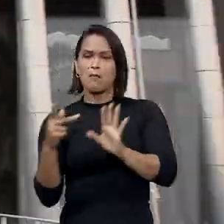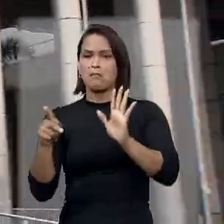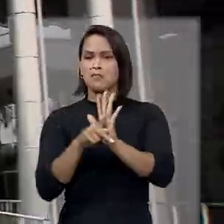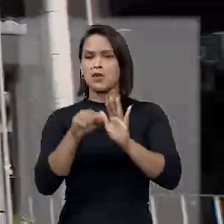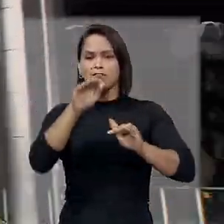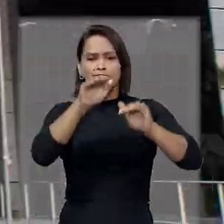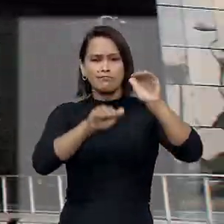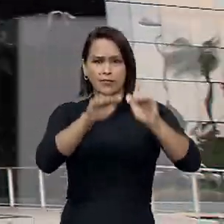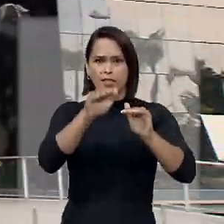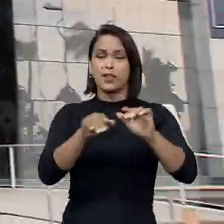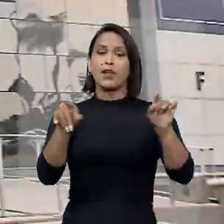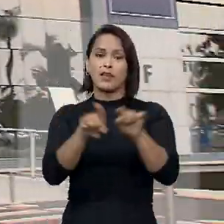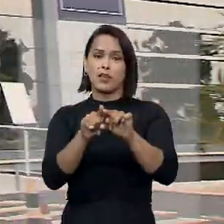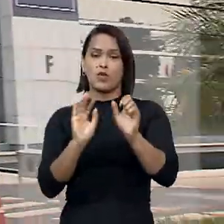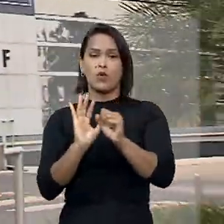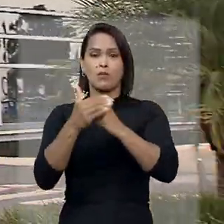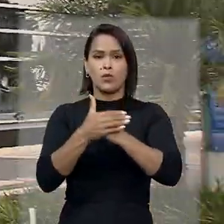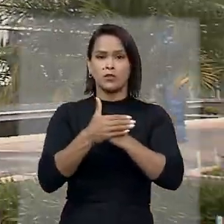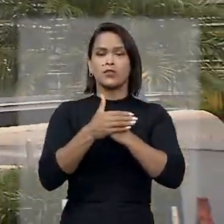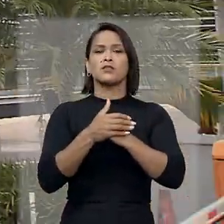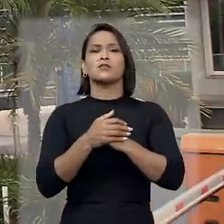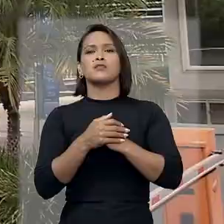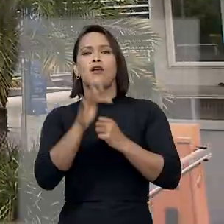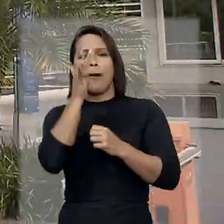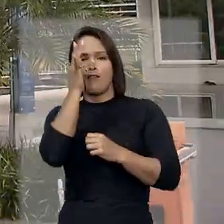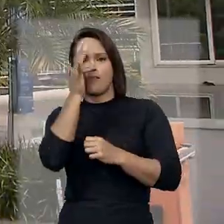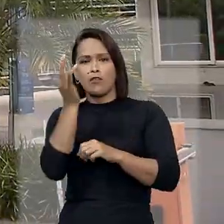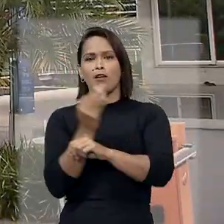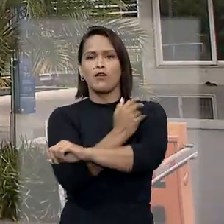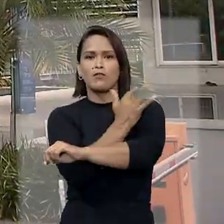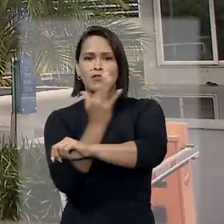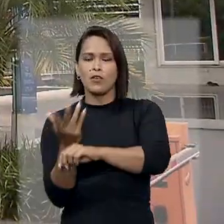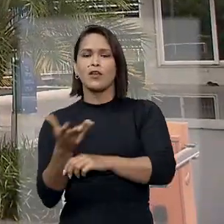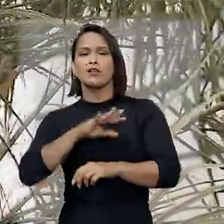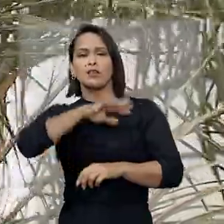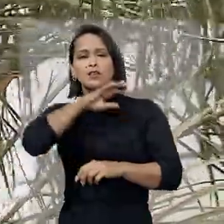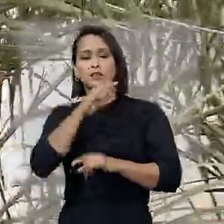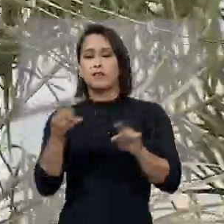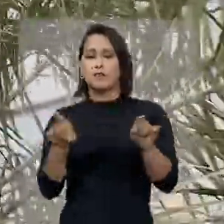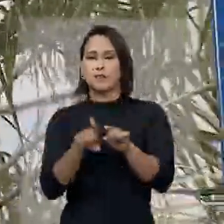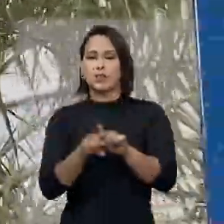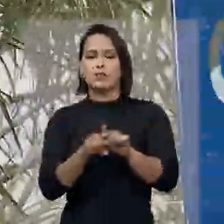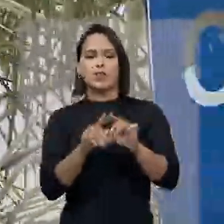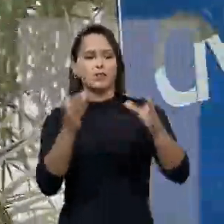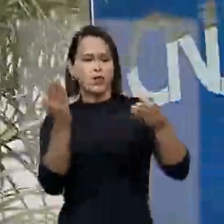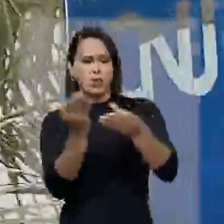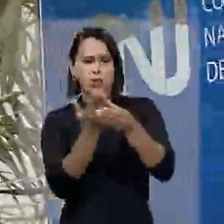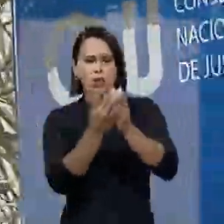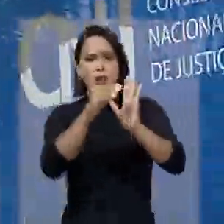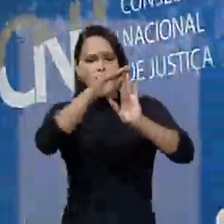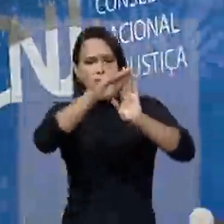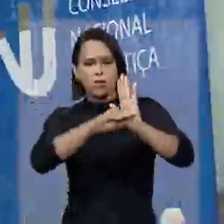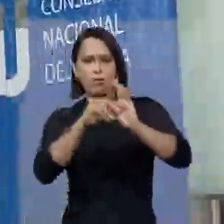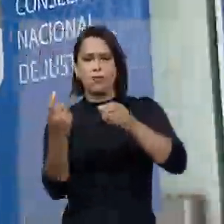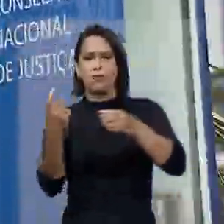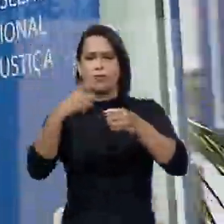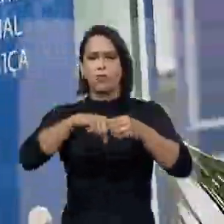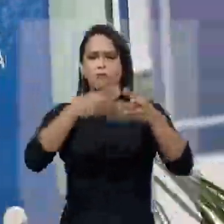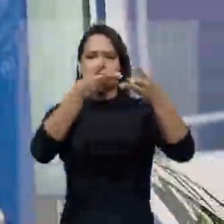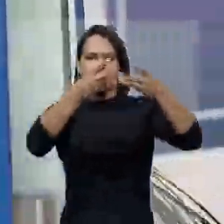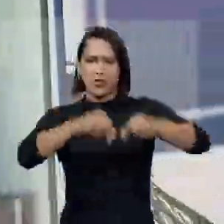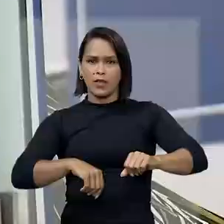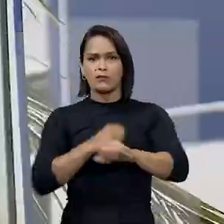equilibrado e com a proteção da fauna e da flora. E também prevê ações para prevenir e recuperar danos